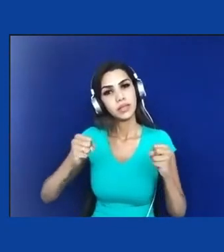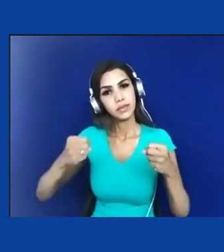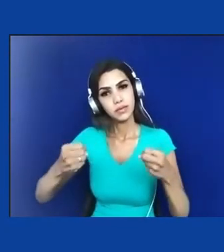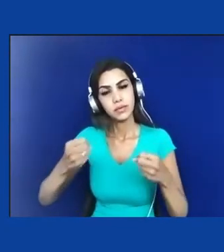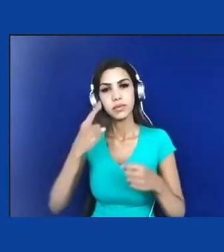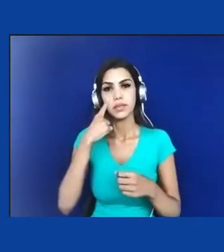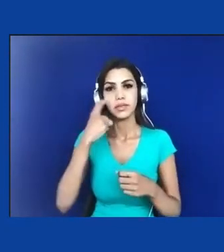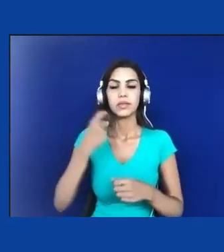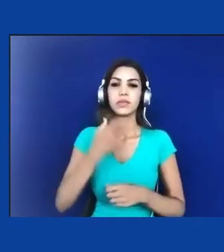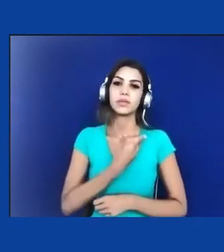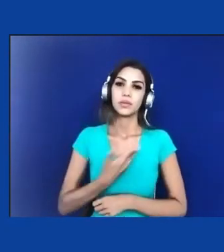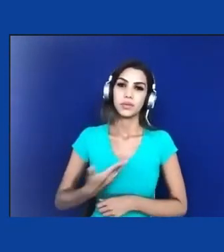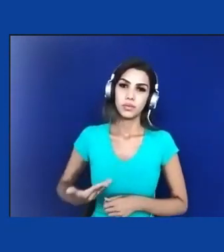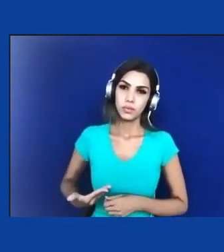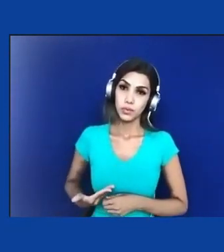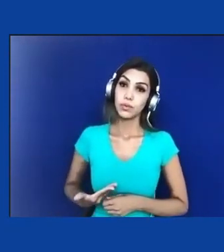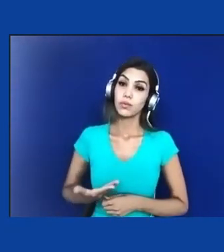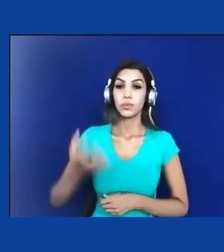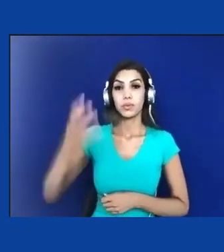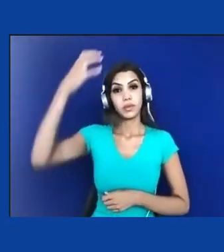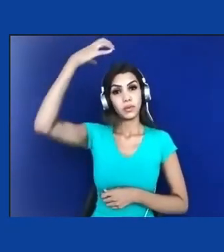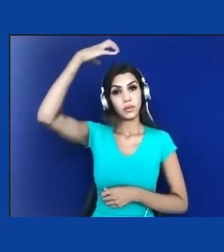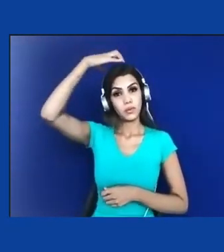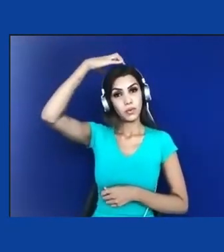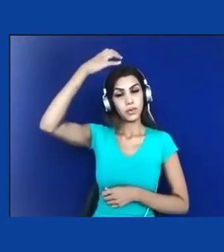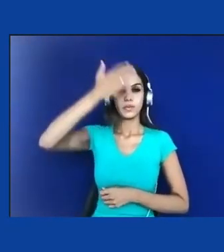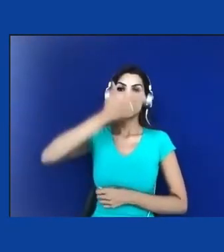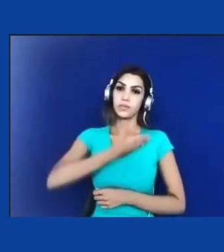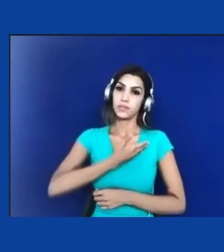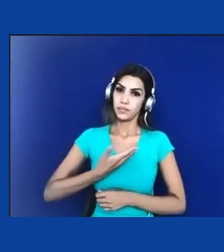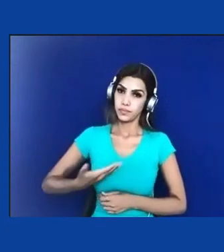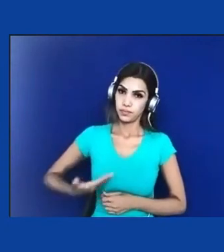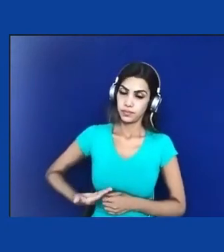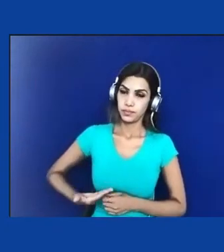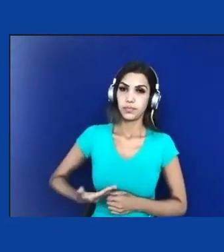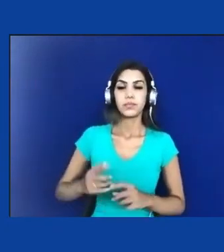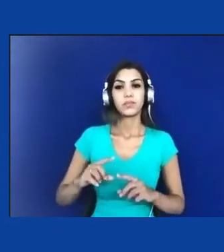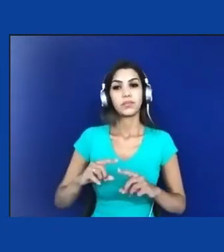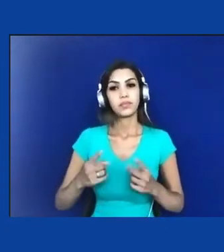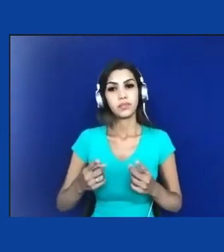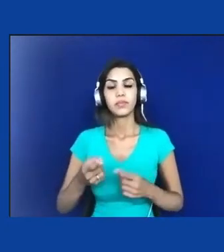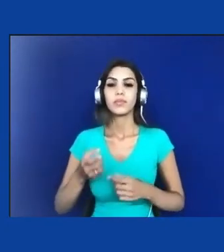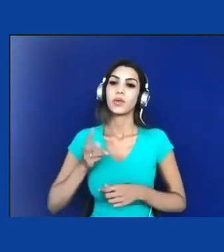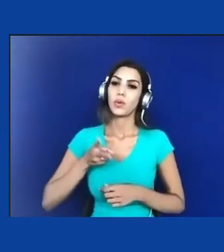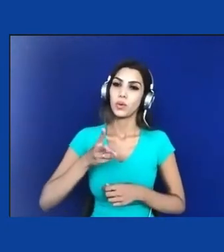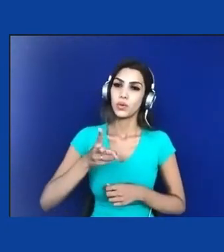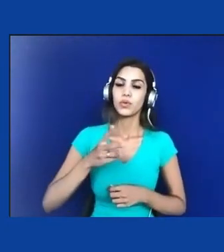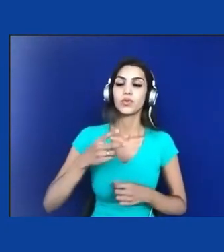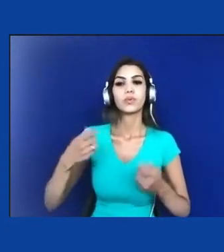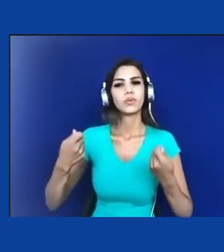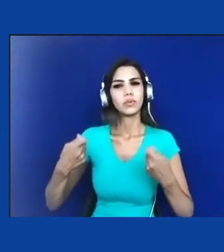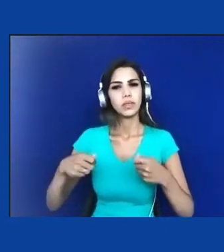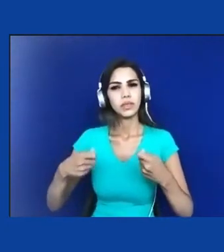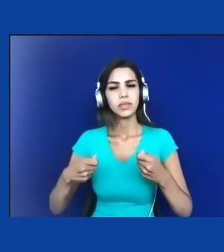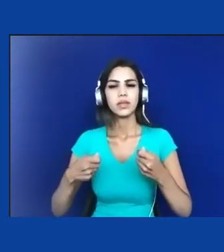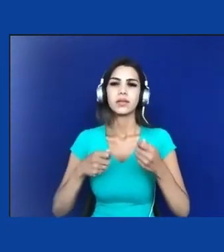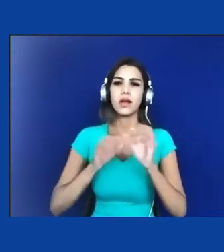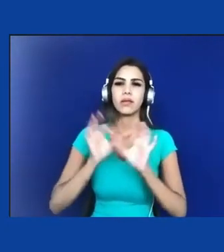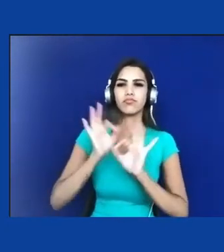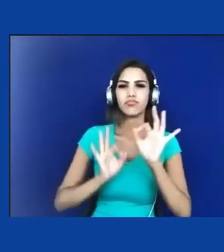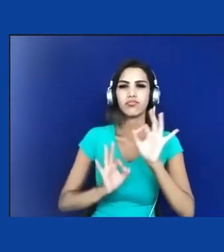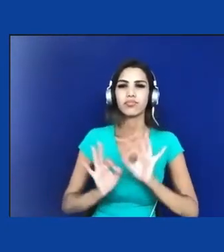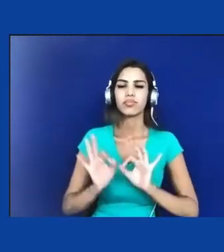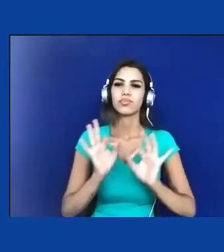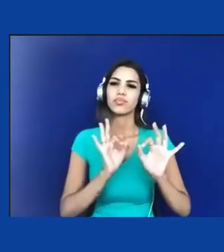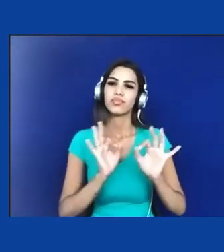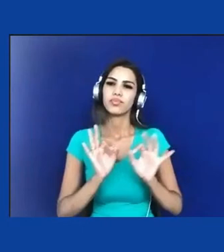interesses da coroa e do Estado, mas assim mesmo pregando a necessidade de reformulação e modernização do sistema agrícola